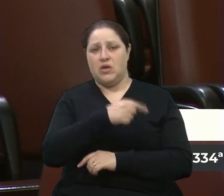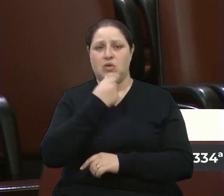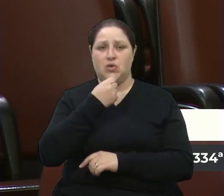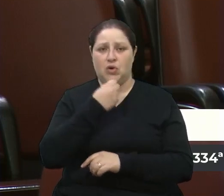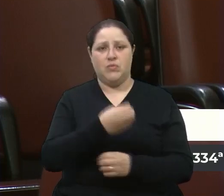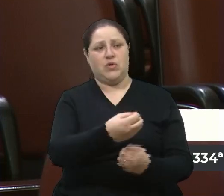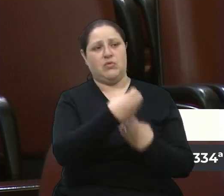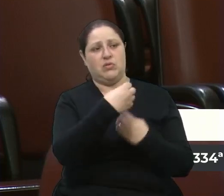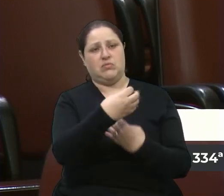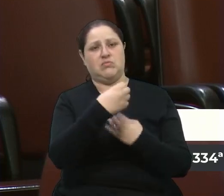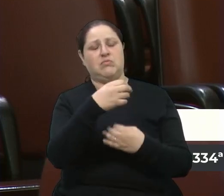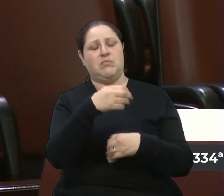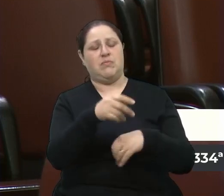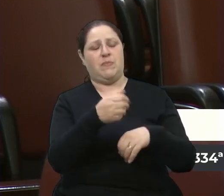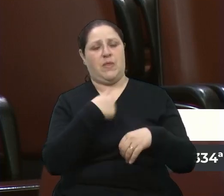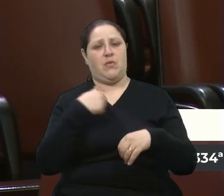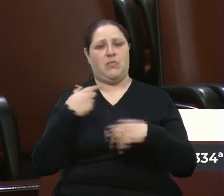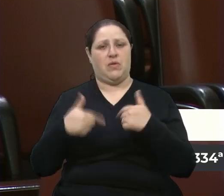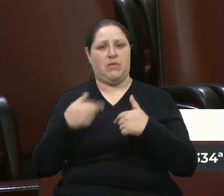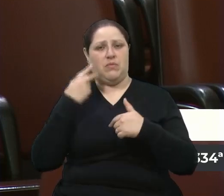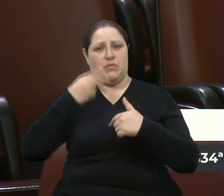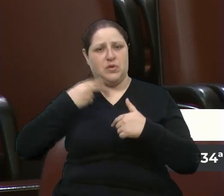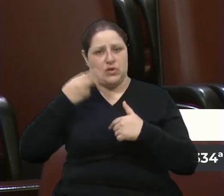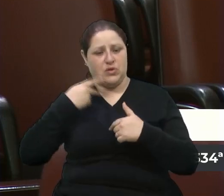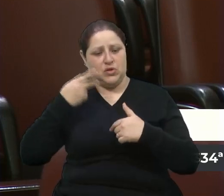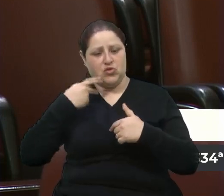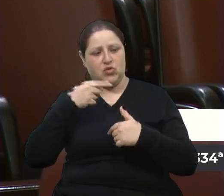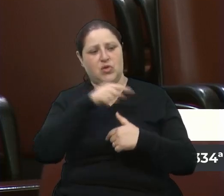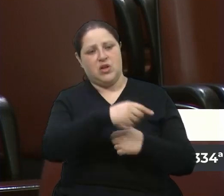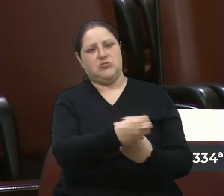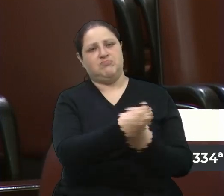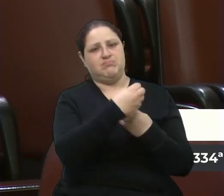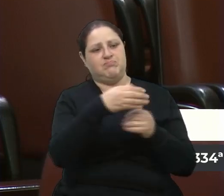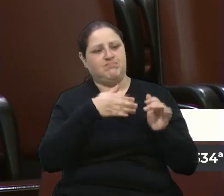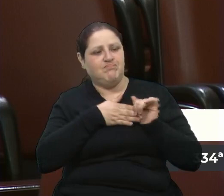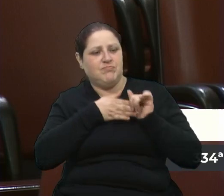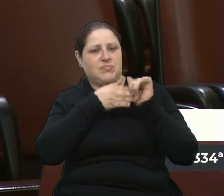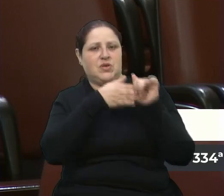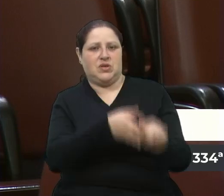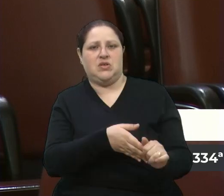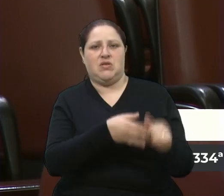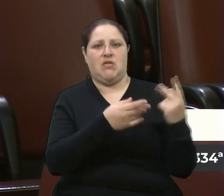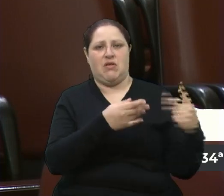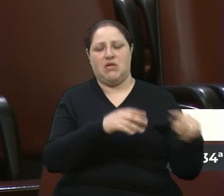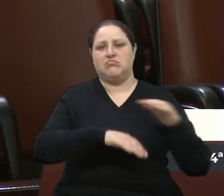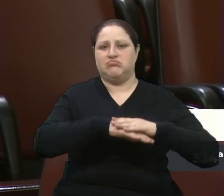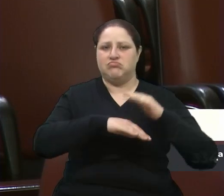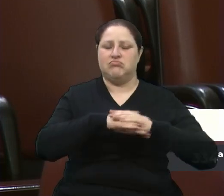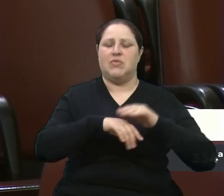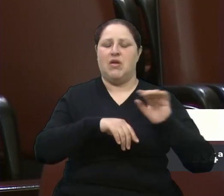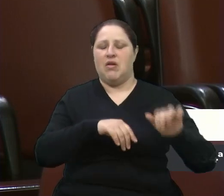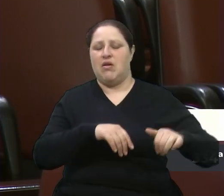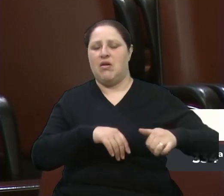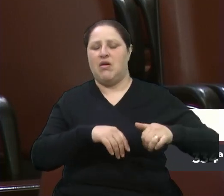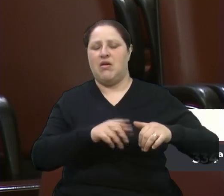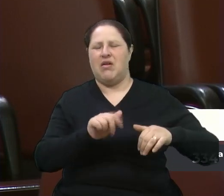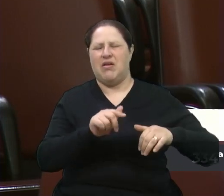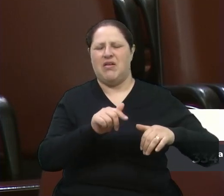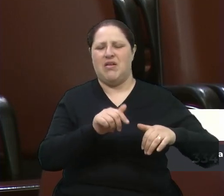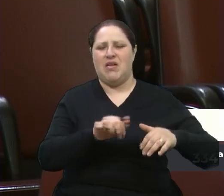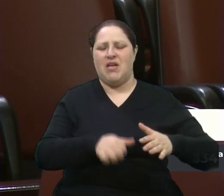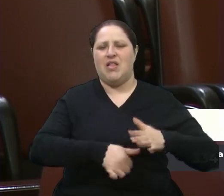político que sou, estar sendo guiado pelas mãos do nosso líder maior do PDT, aqui de Caxias do Sul,